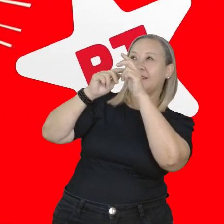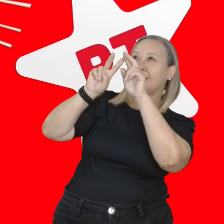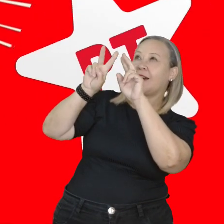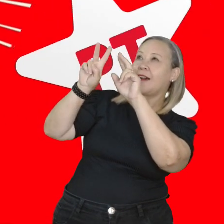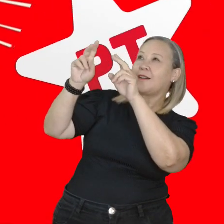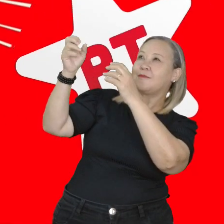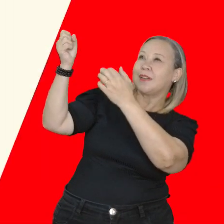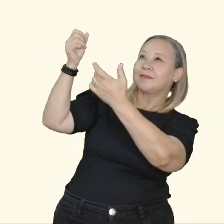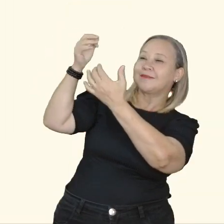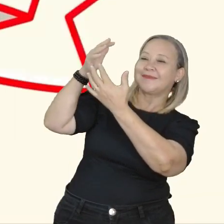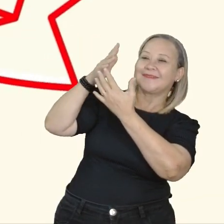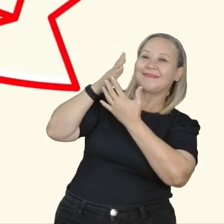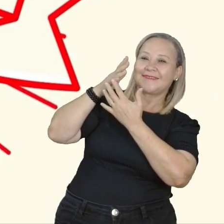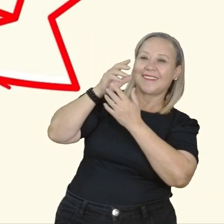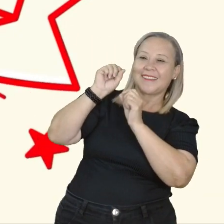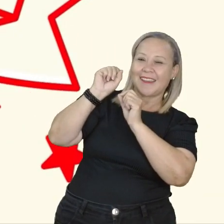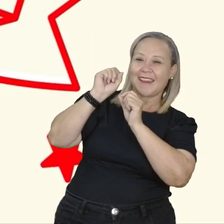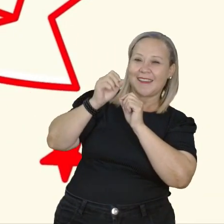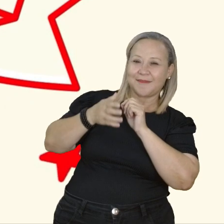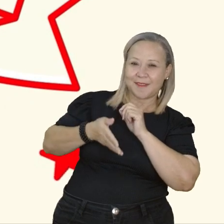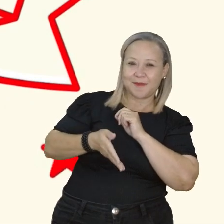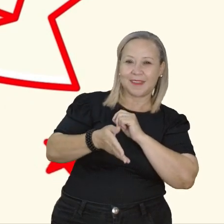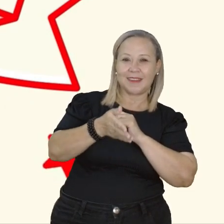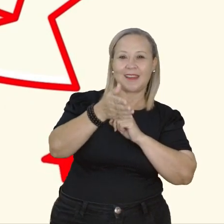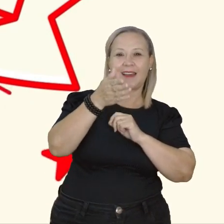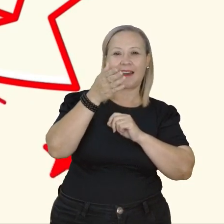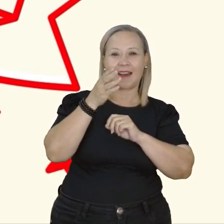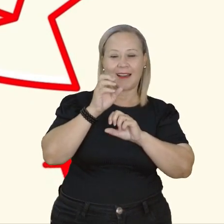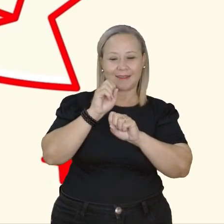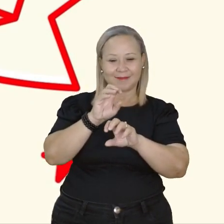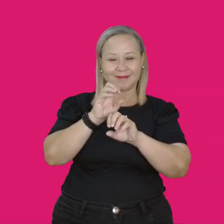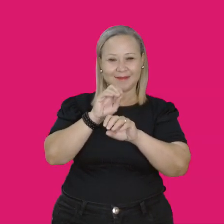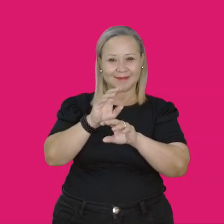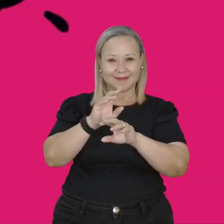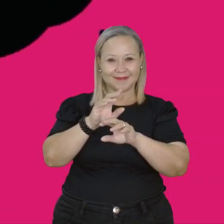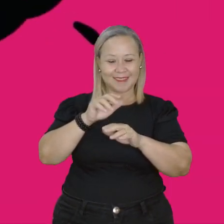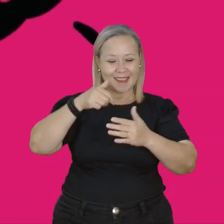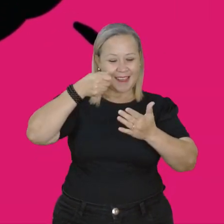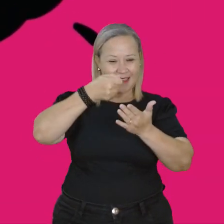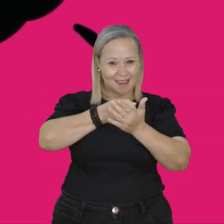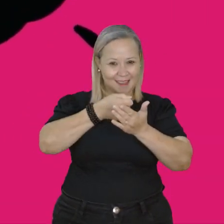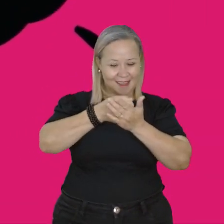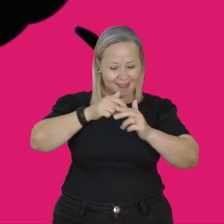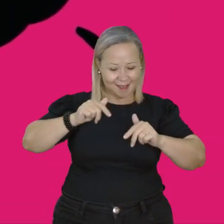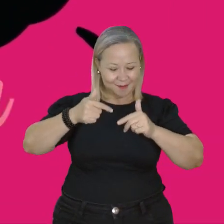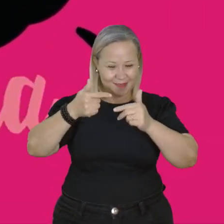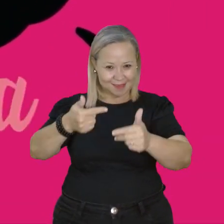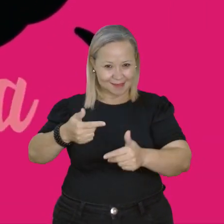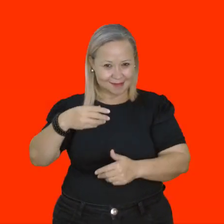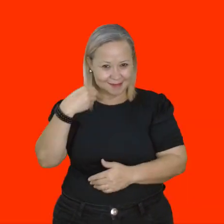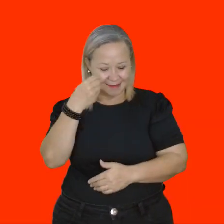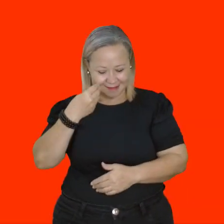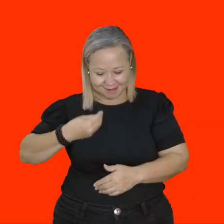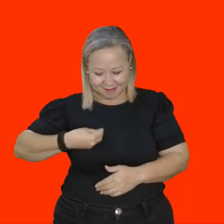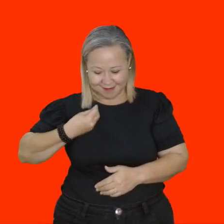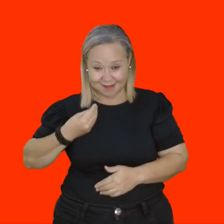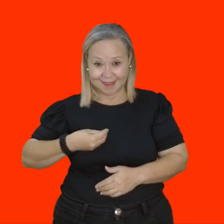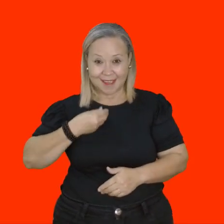ainda brilha, ela é quem vai me guiar. Ser guerreira é minha sina,